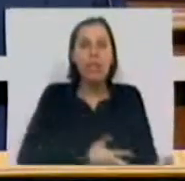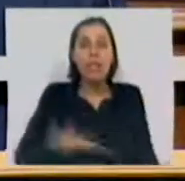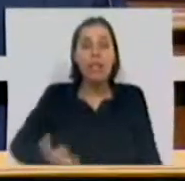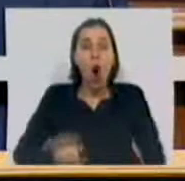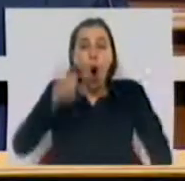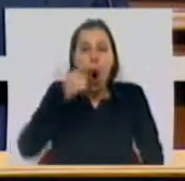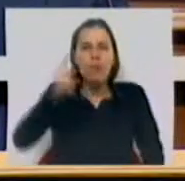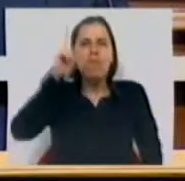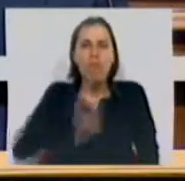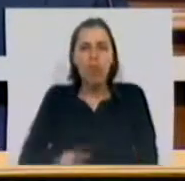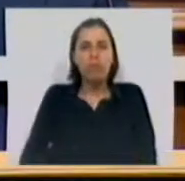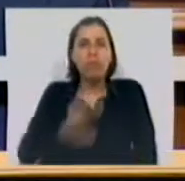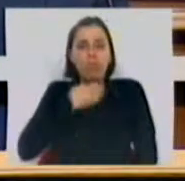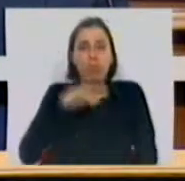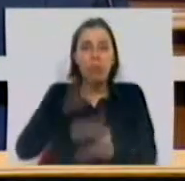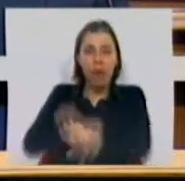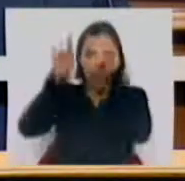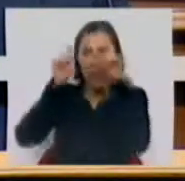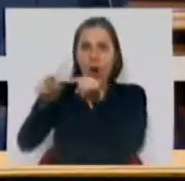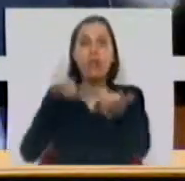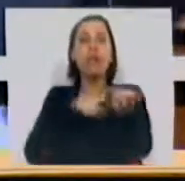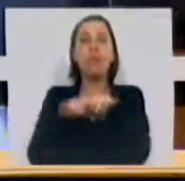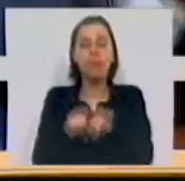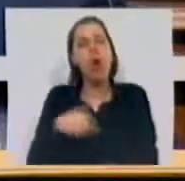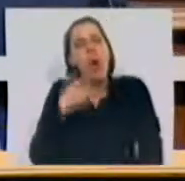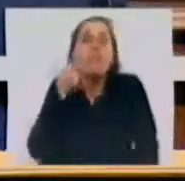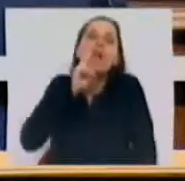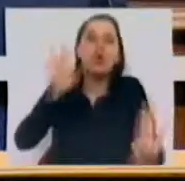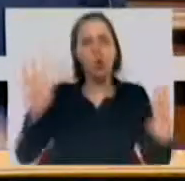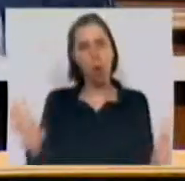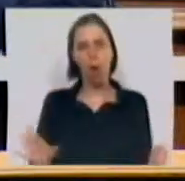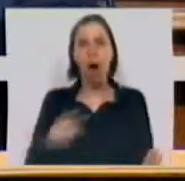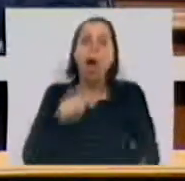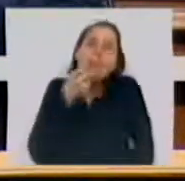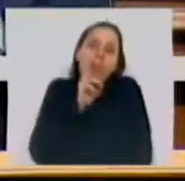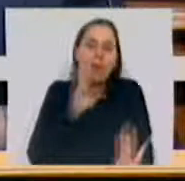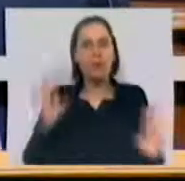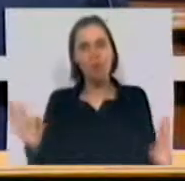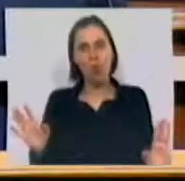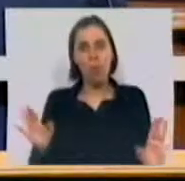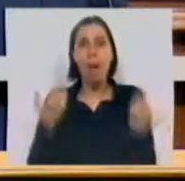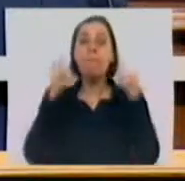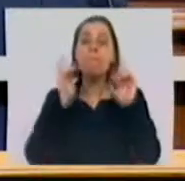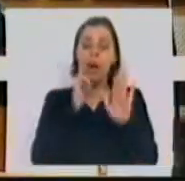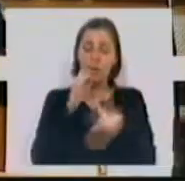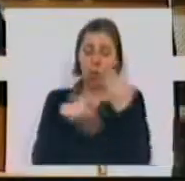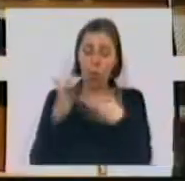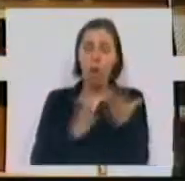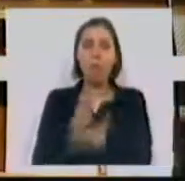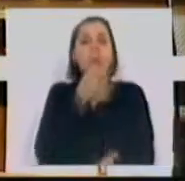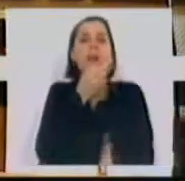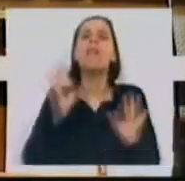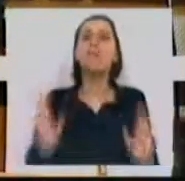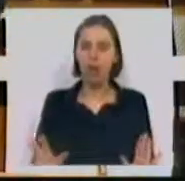são homens e mulheres que foram à falência pela vossa política. Eu peço desculpa. Eu peço desculpa. Mas continuaremos aqui a